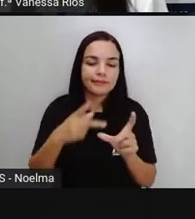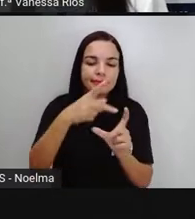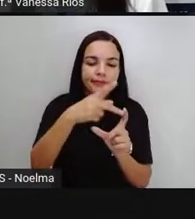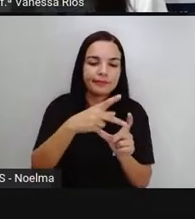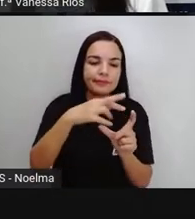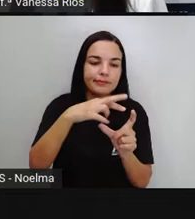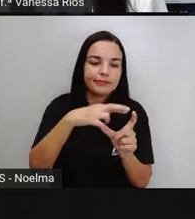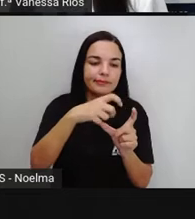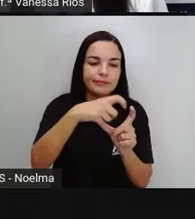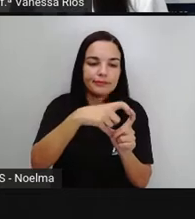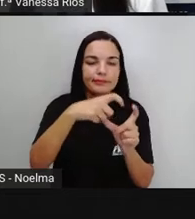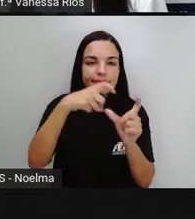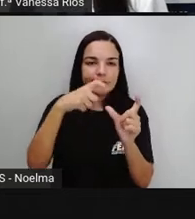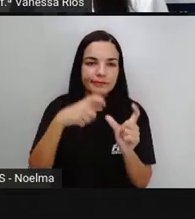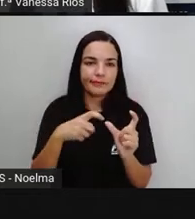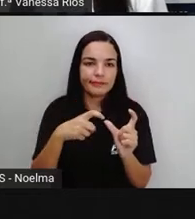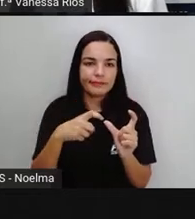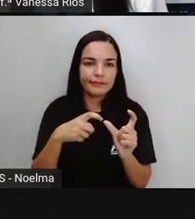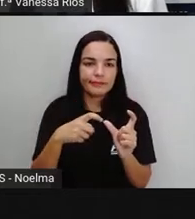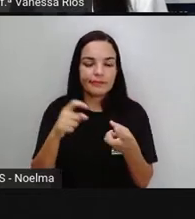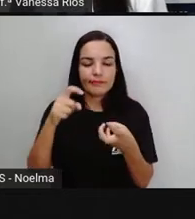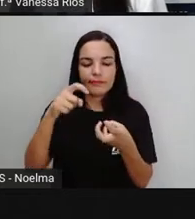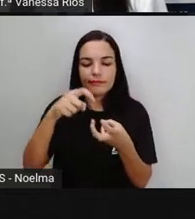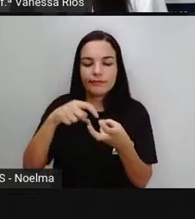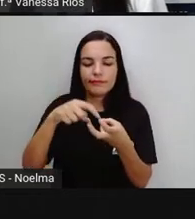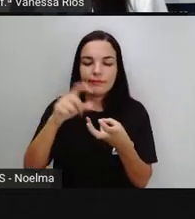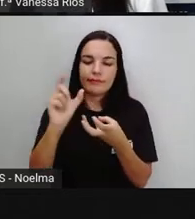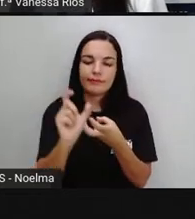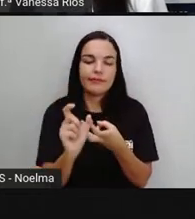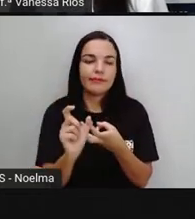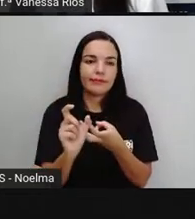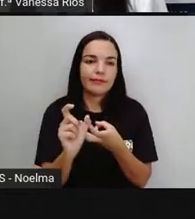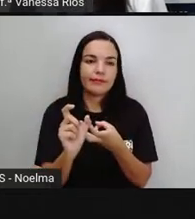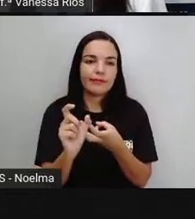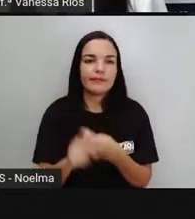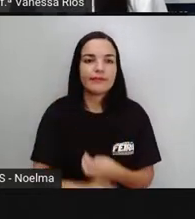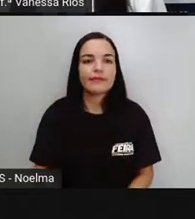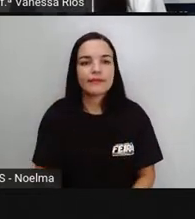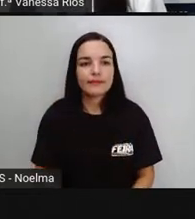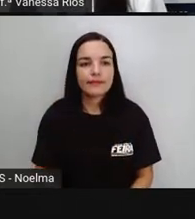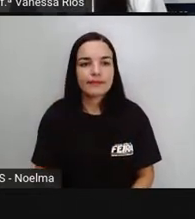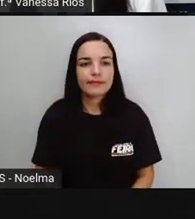identificar que é a antepenúltima sílaba.